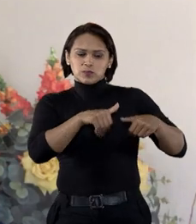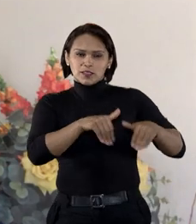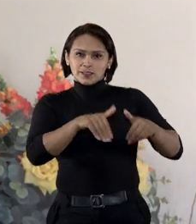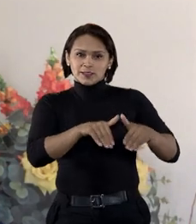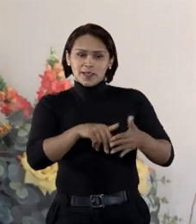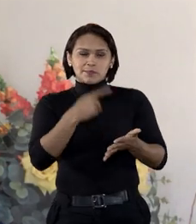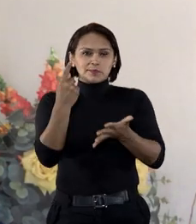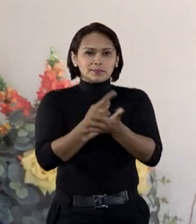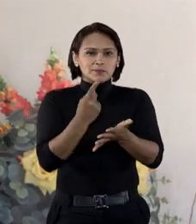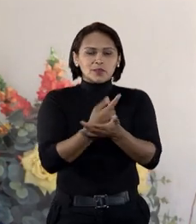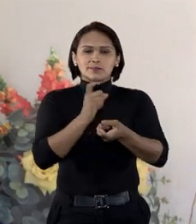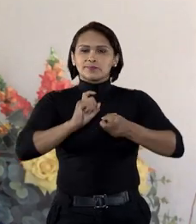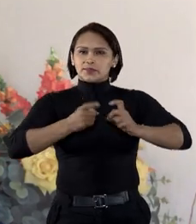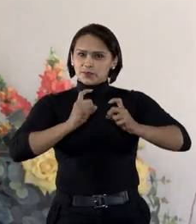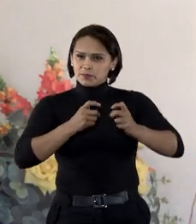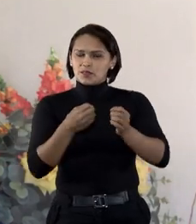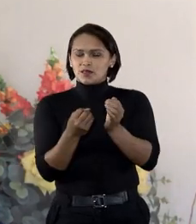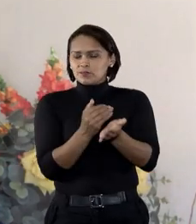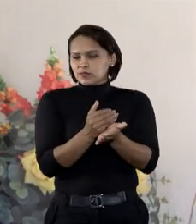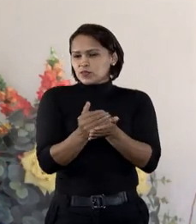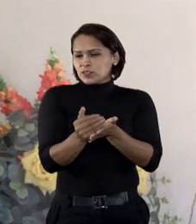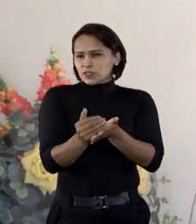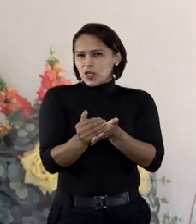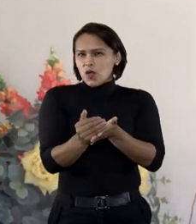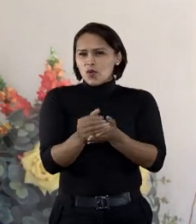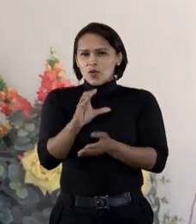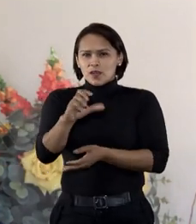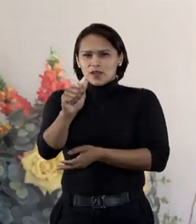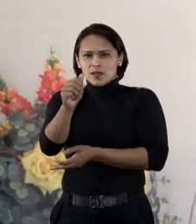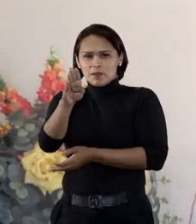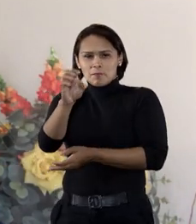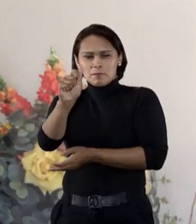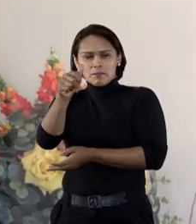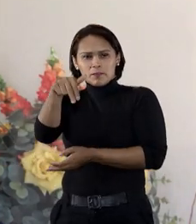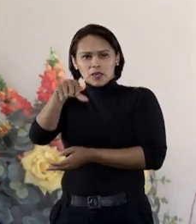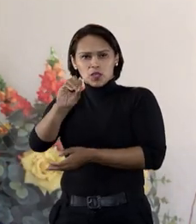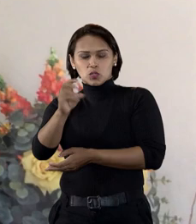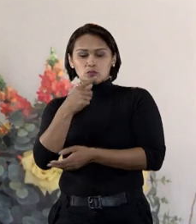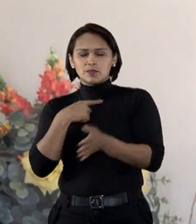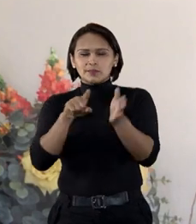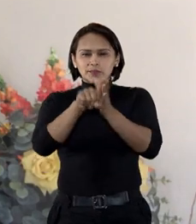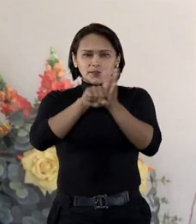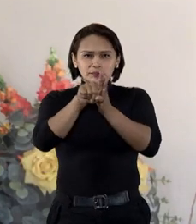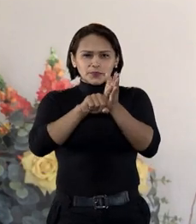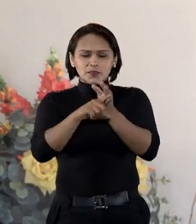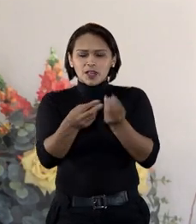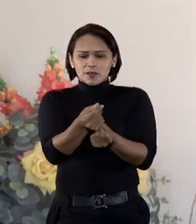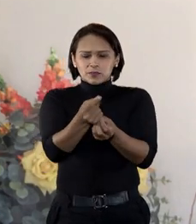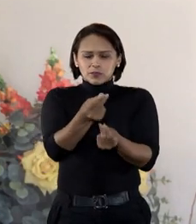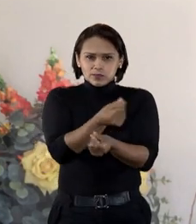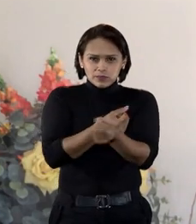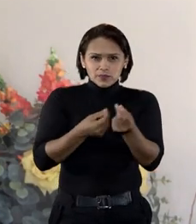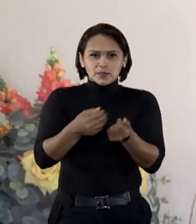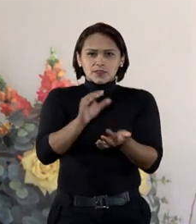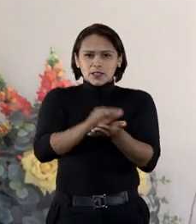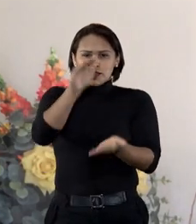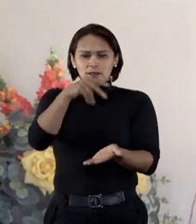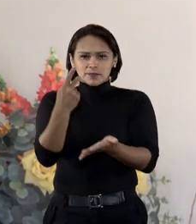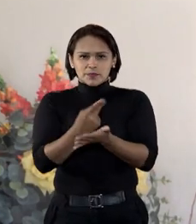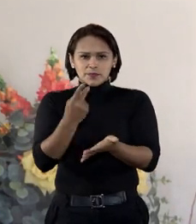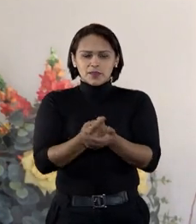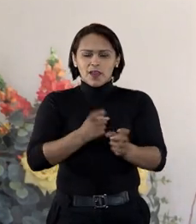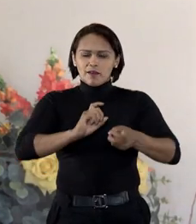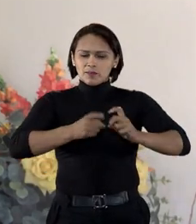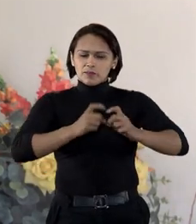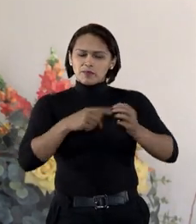curso de uma ação de improbidade administrativa originada da Operação Cabanos, que investiga suspeitas de superfaturamento, fraudes